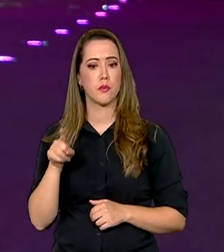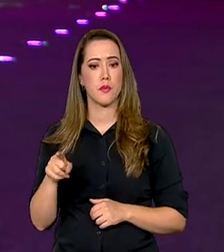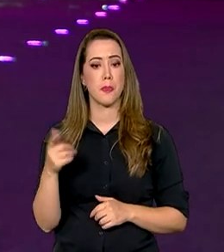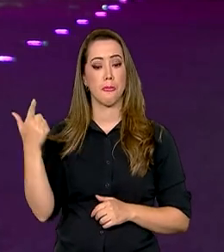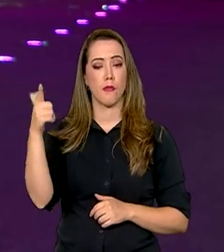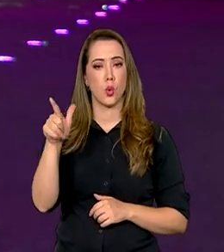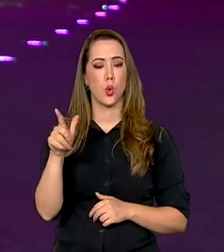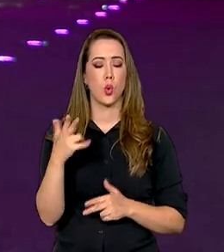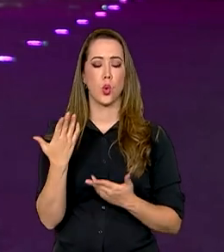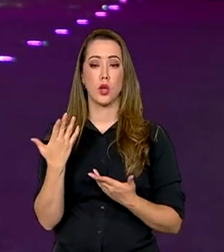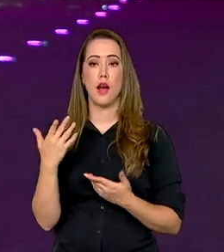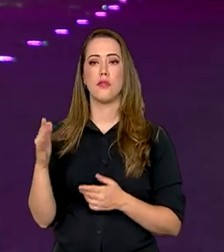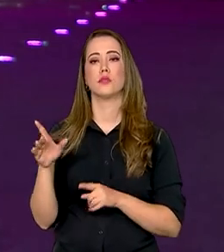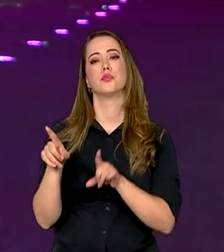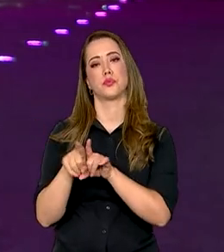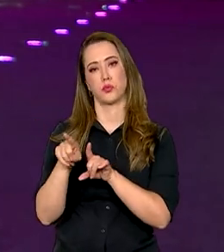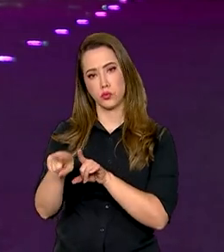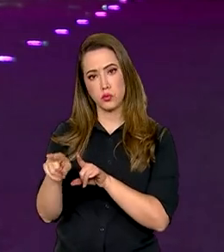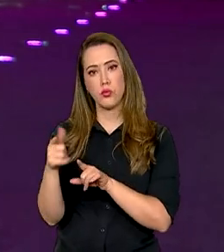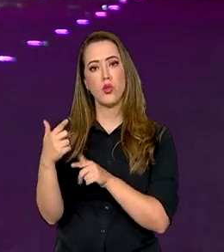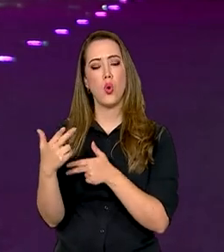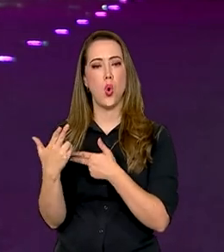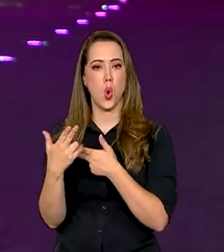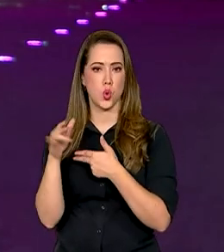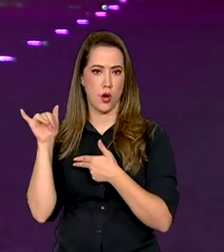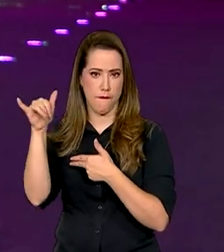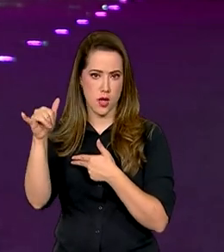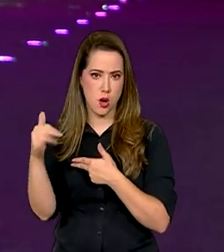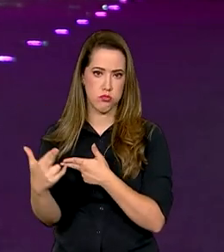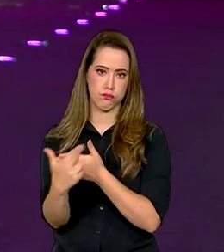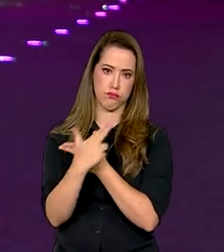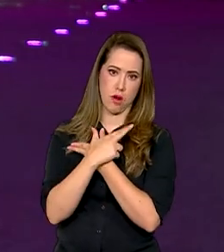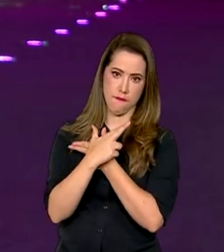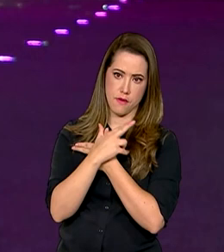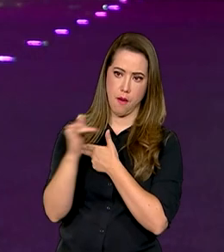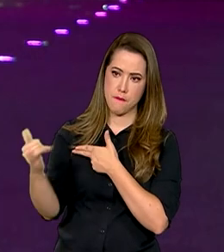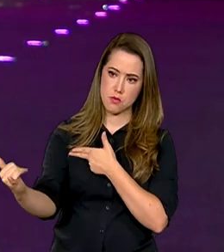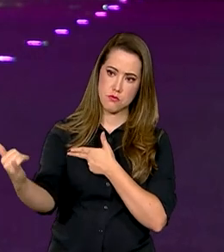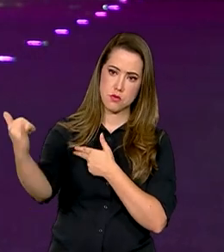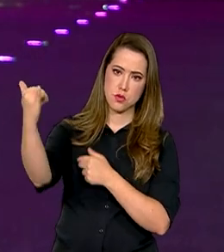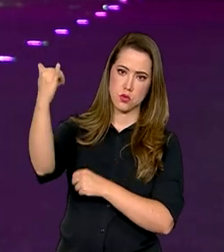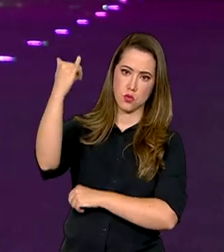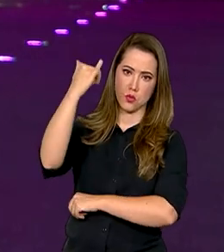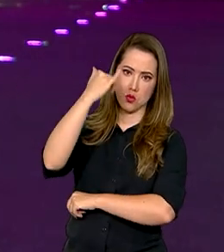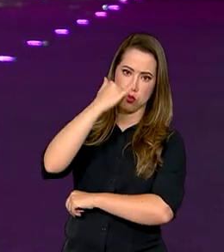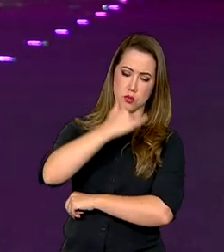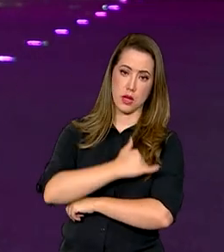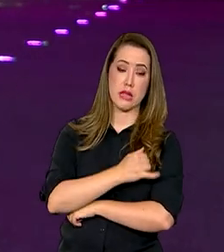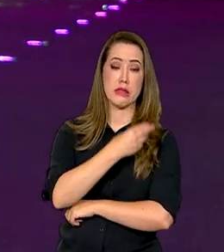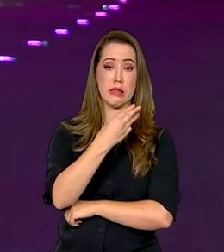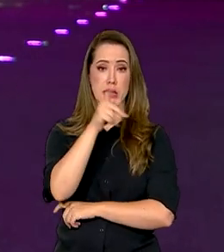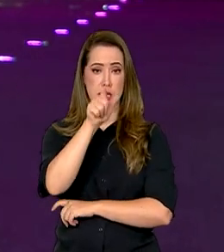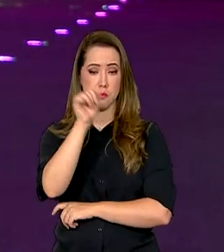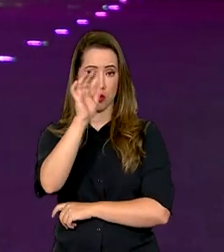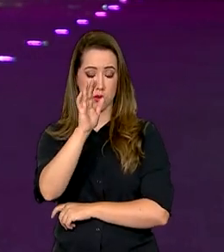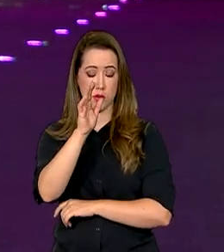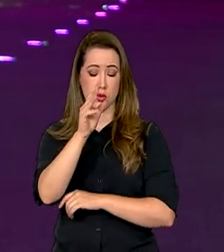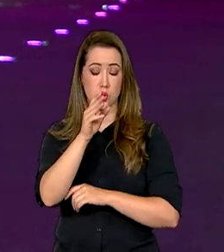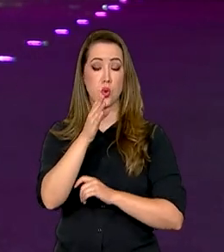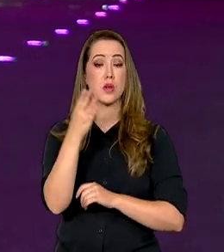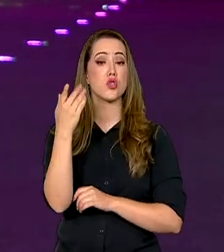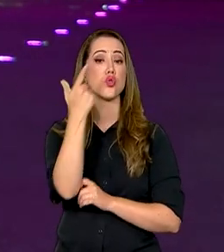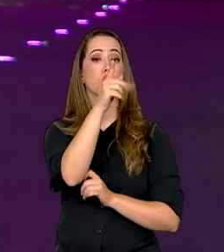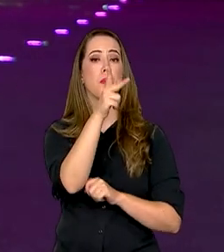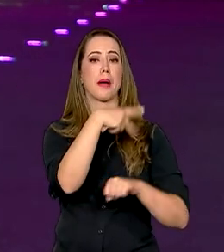Tel Aviv ao meio-dia, horário de Brasília, com 66 brasileiros repatriados e três bolivianas, uma mãe com duas